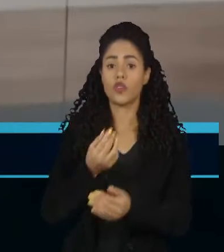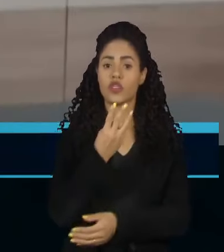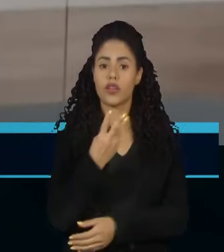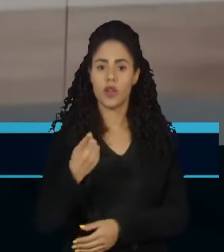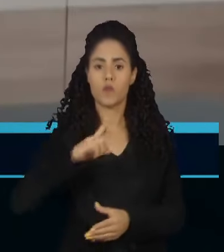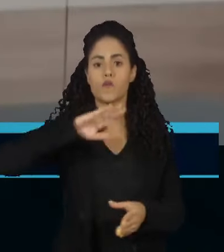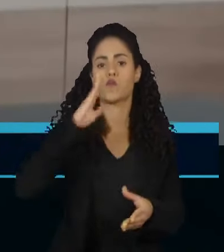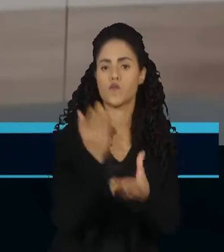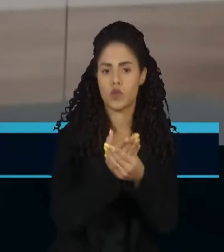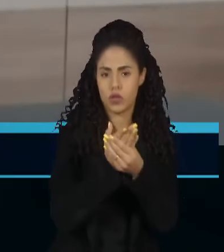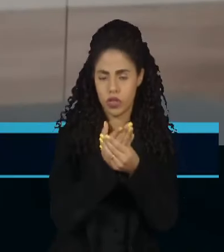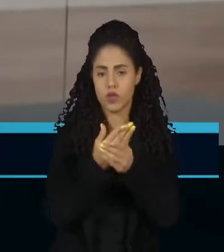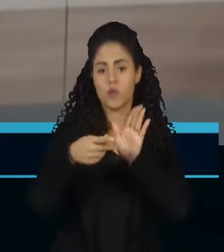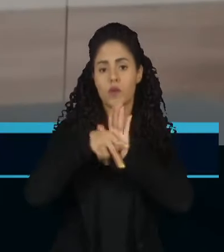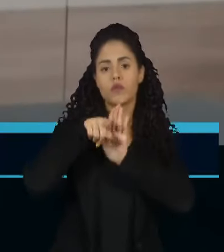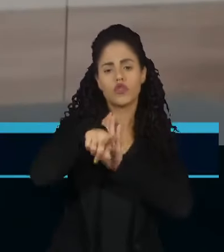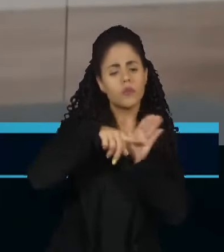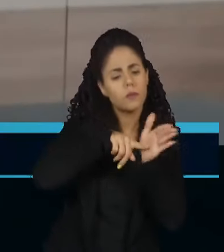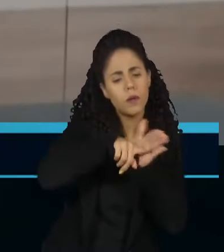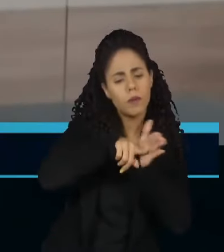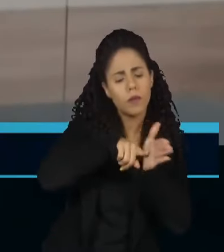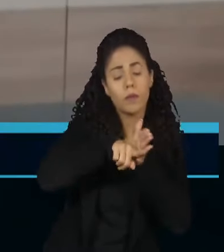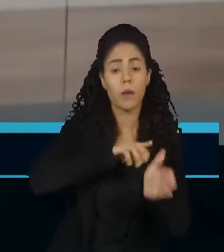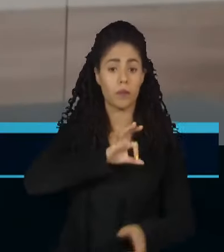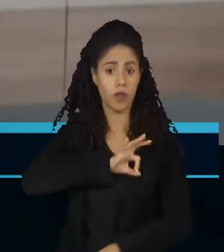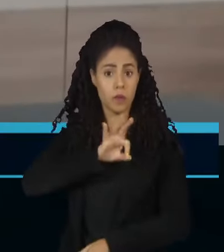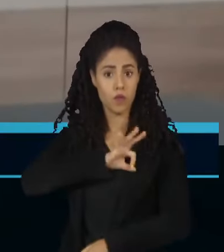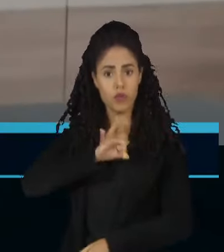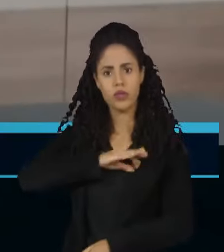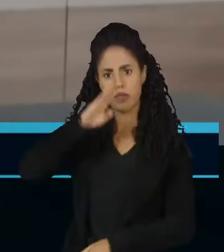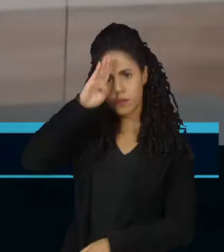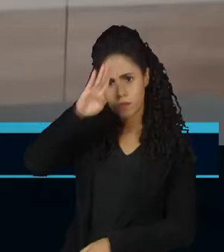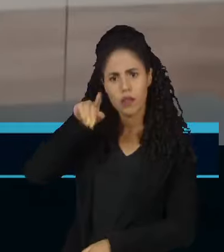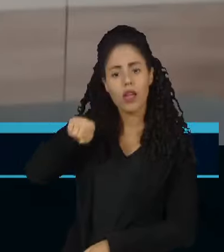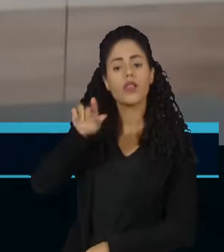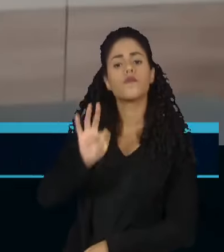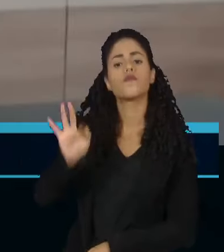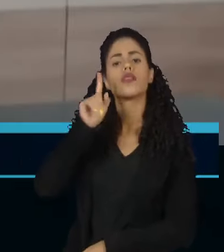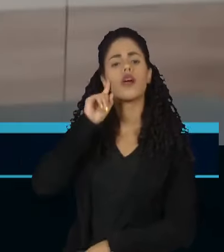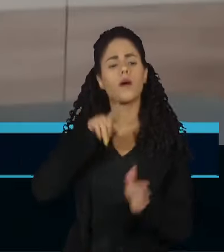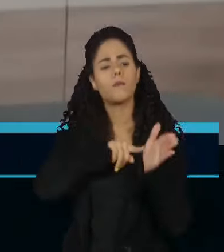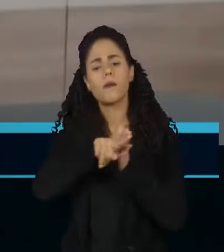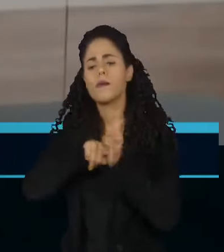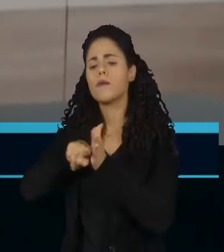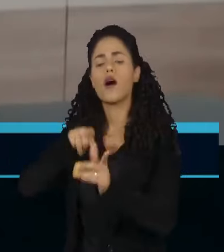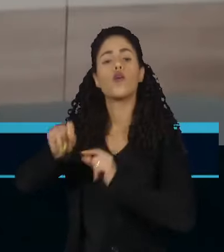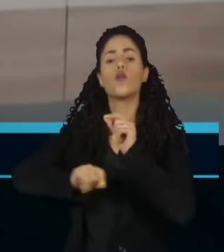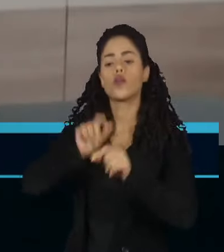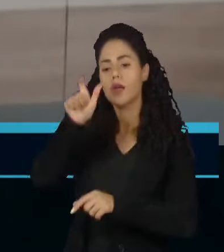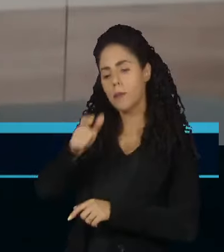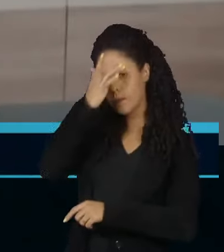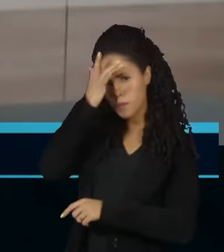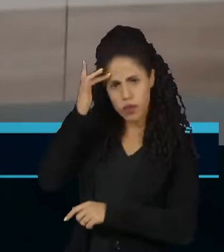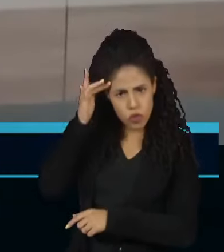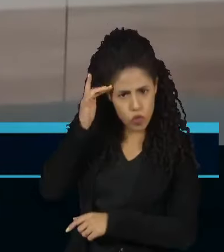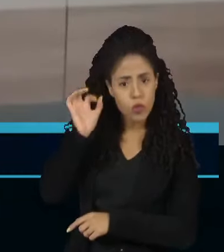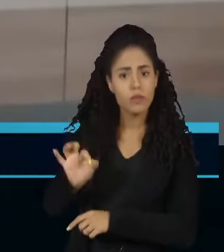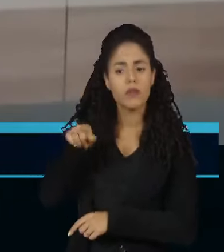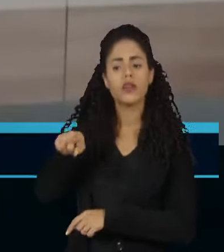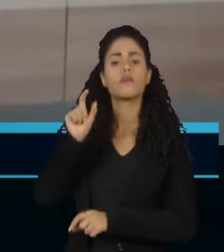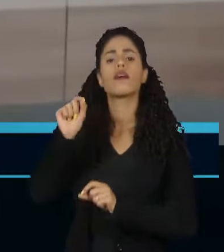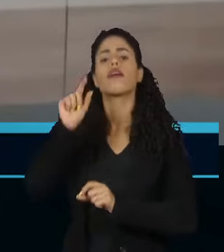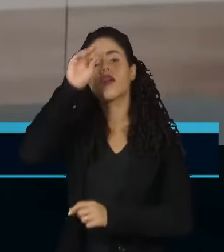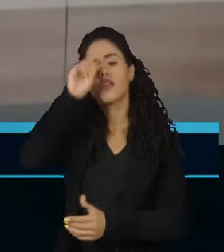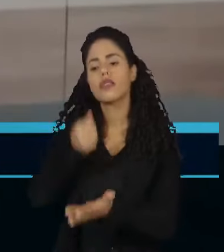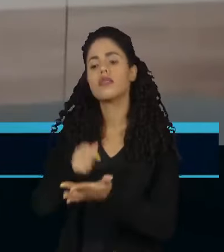processos abertos pela Polícia Federal investigando possíveis criminosos. Aí, quem vai